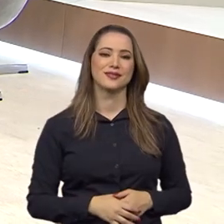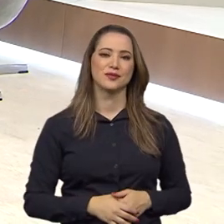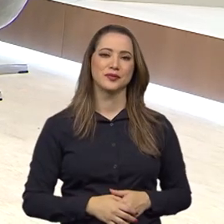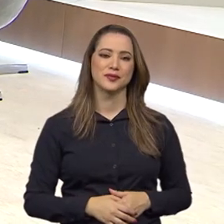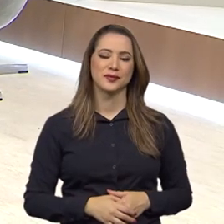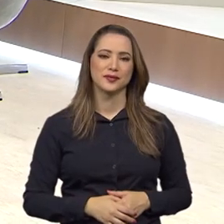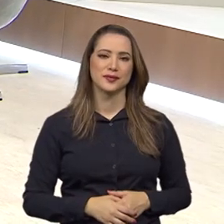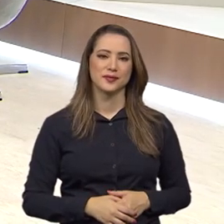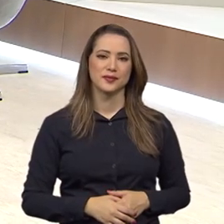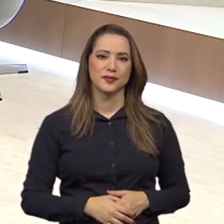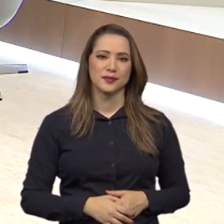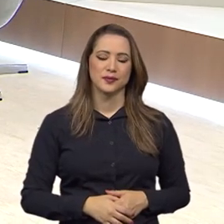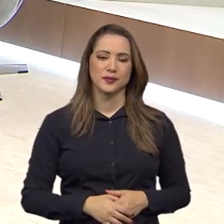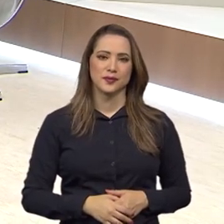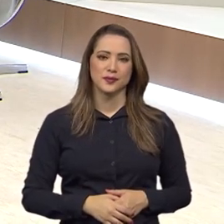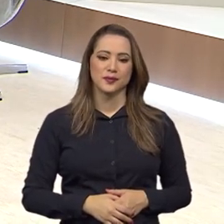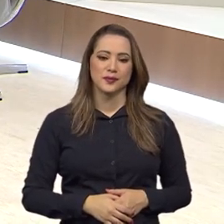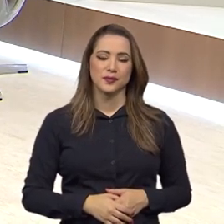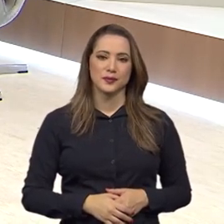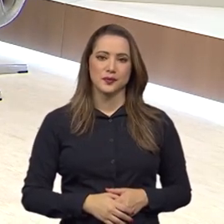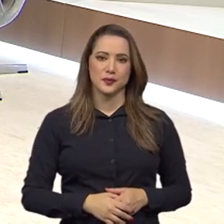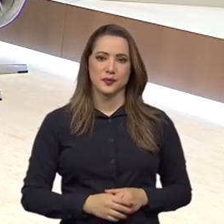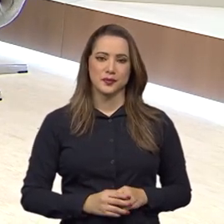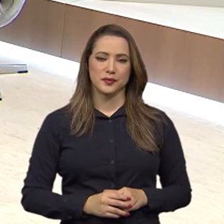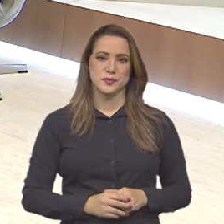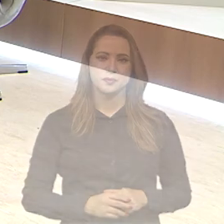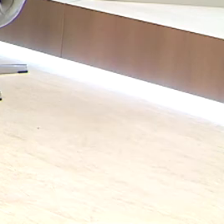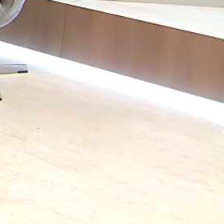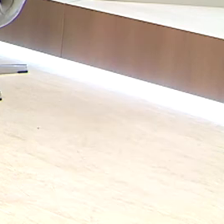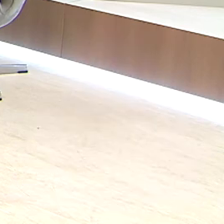Obrigado. Obrigado. Obrigado.